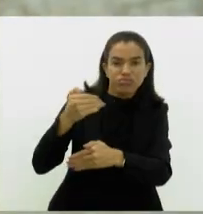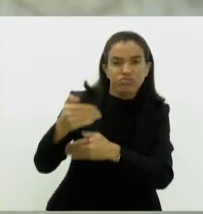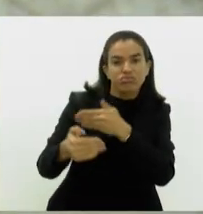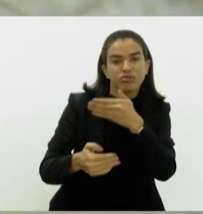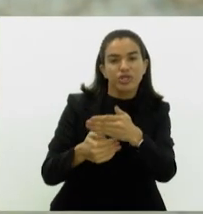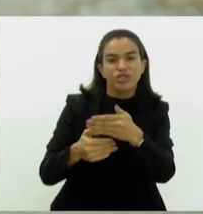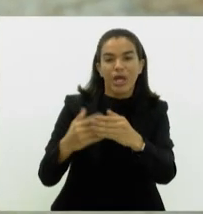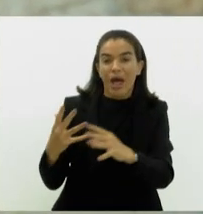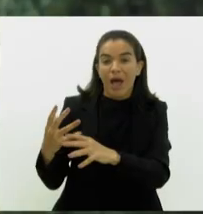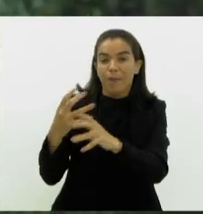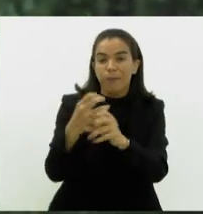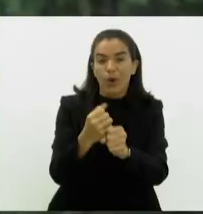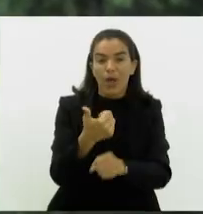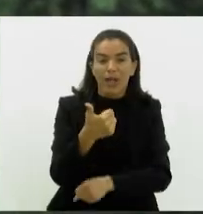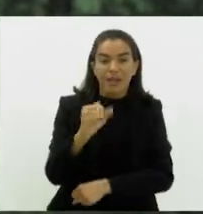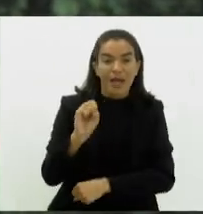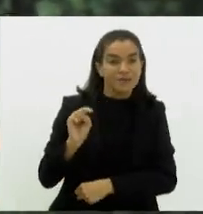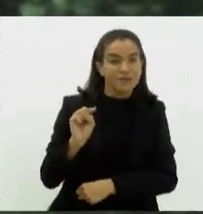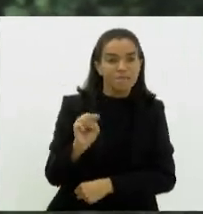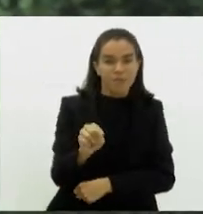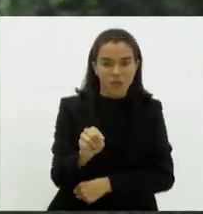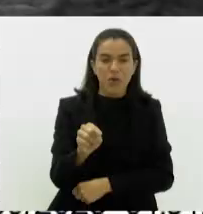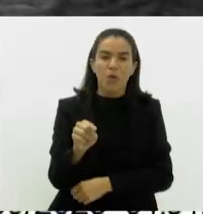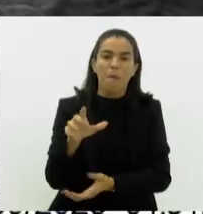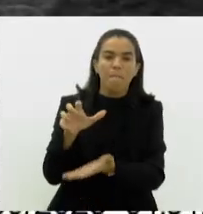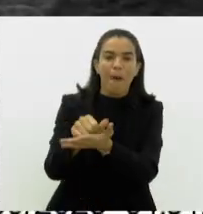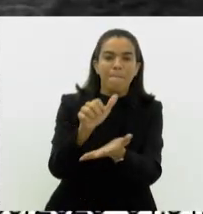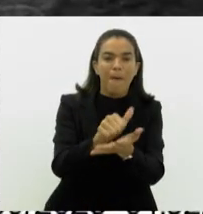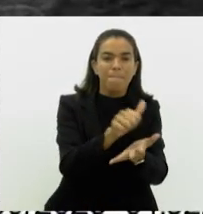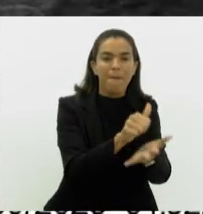fez mais de 10 mil registros de espécies.